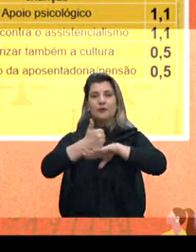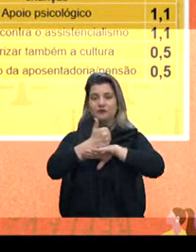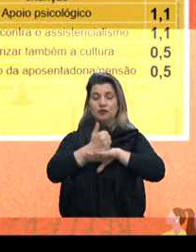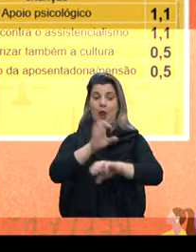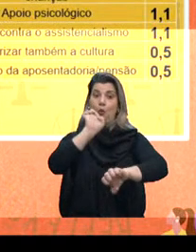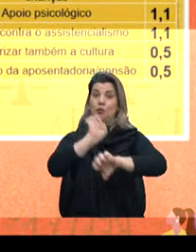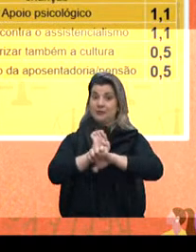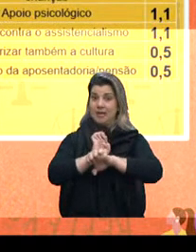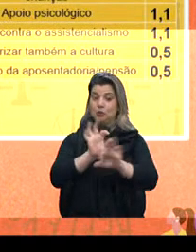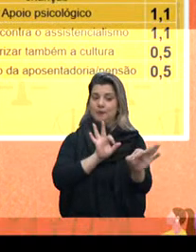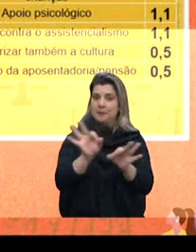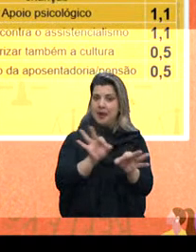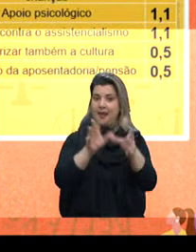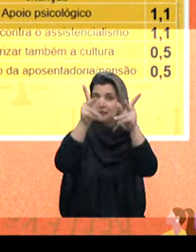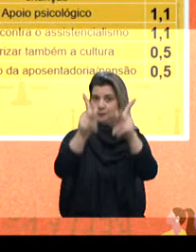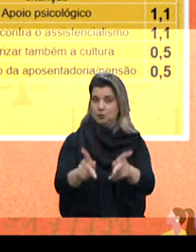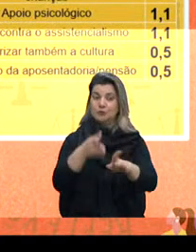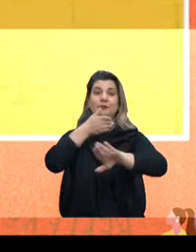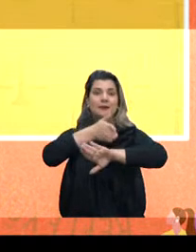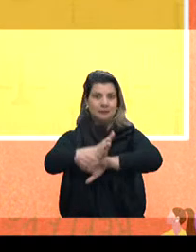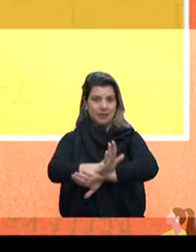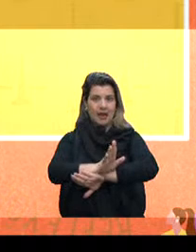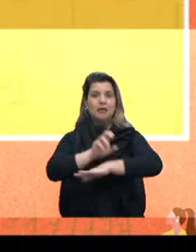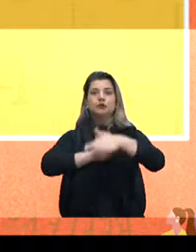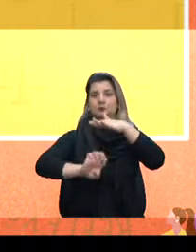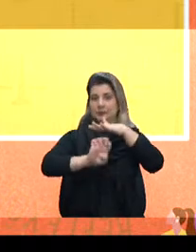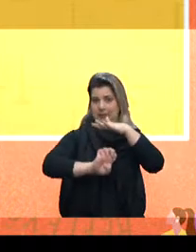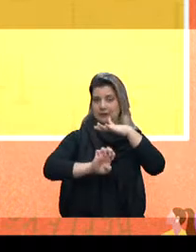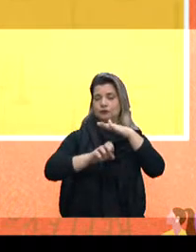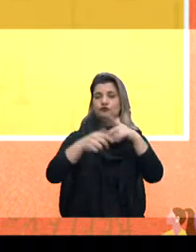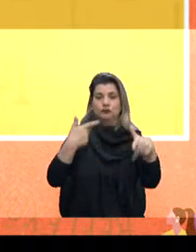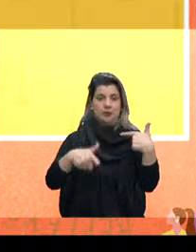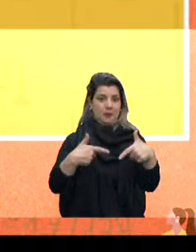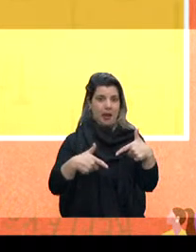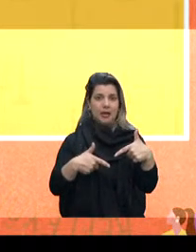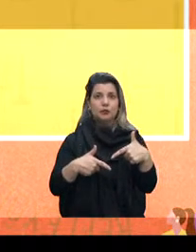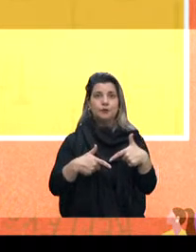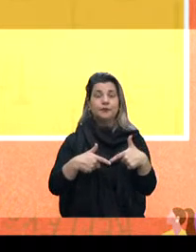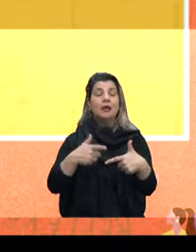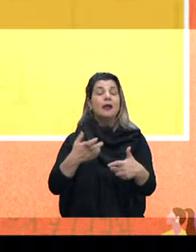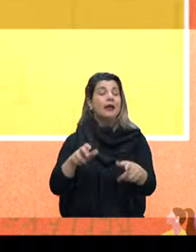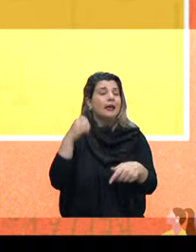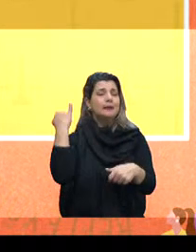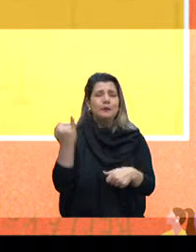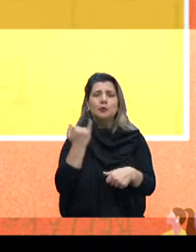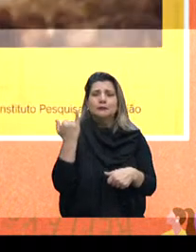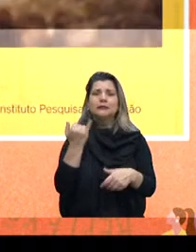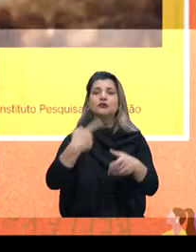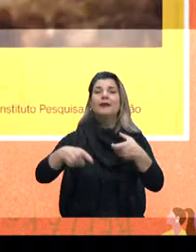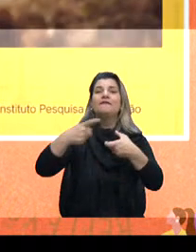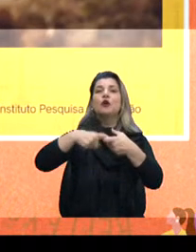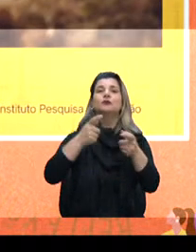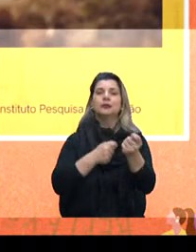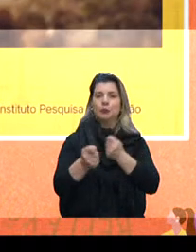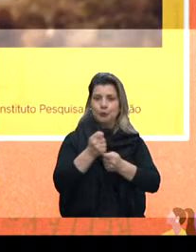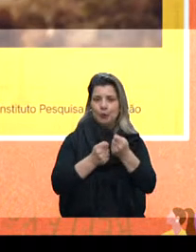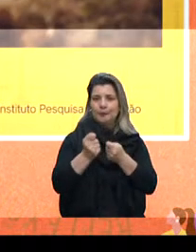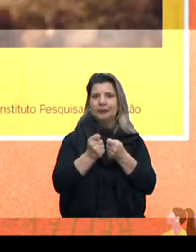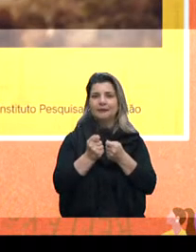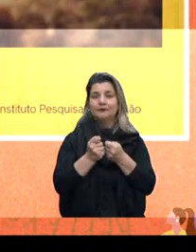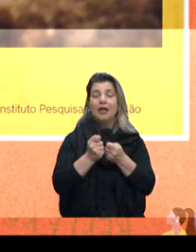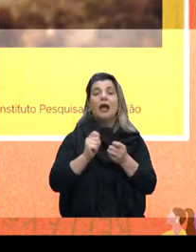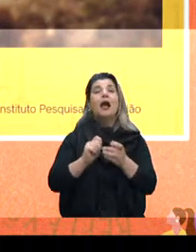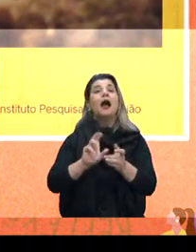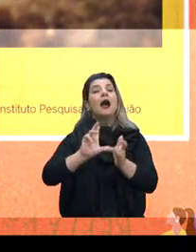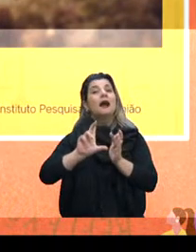as pessoas para o reingresso no mercado de trabalho, é um elemento importantíssimo para a retomada econômica. Aí nós fomos para questões